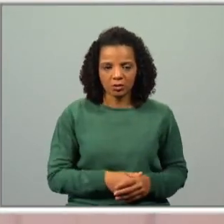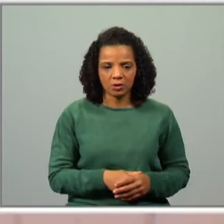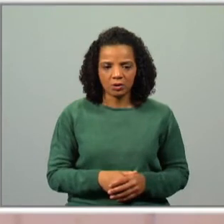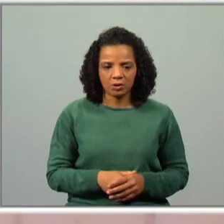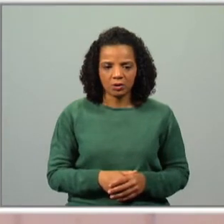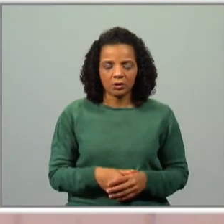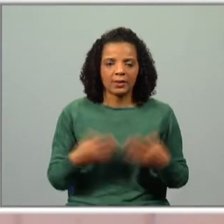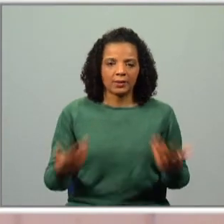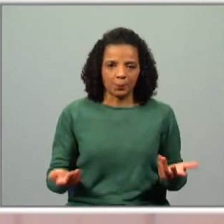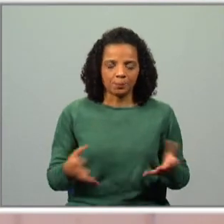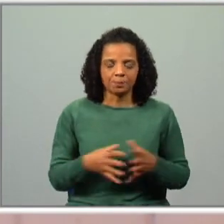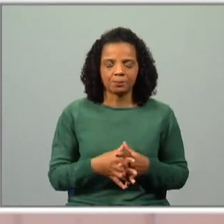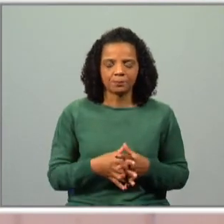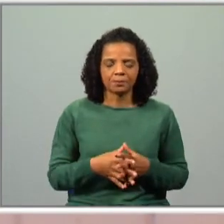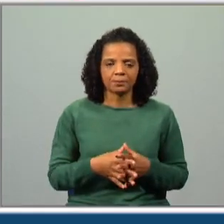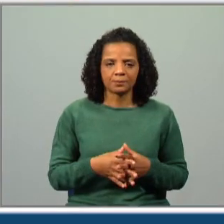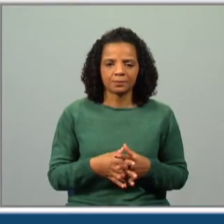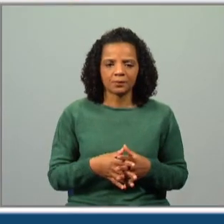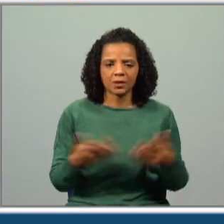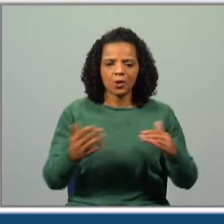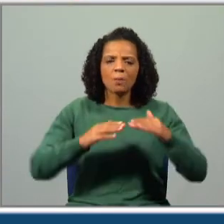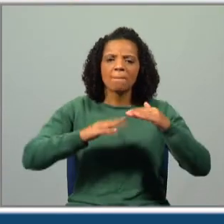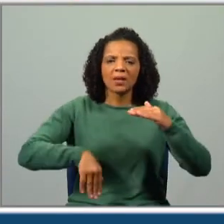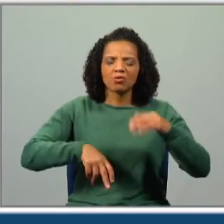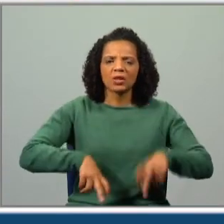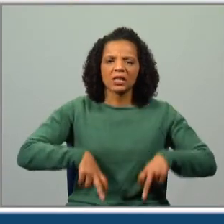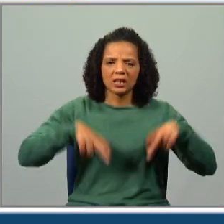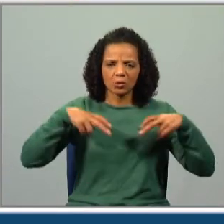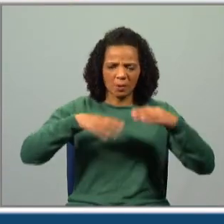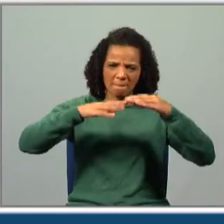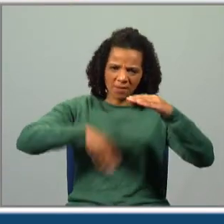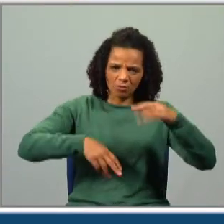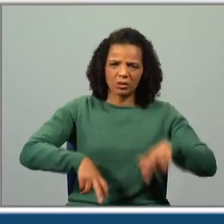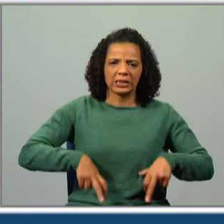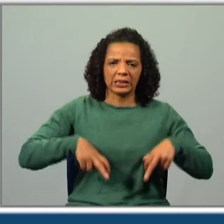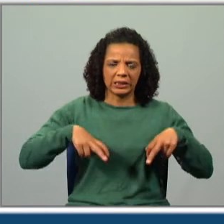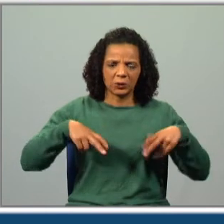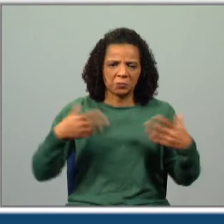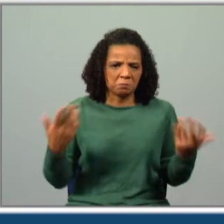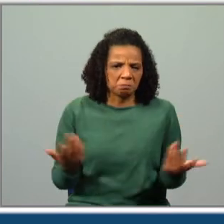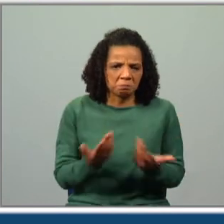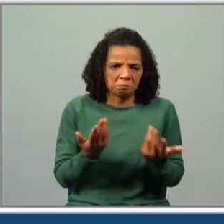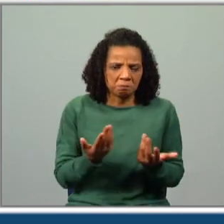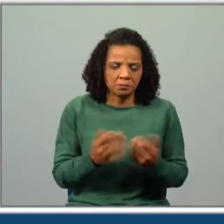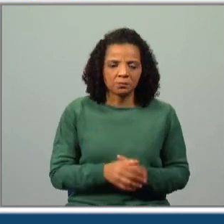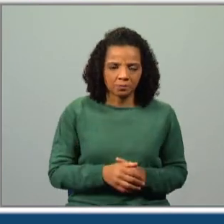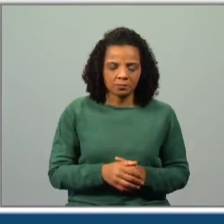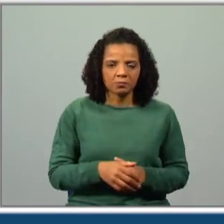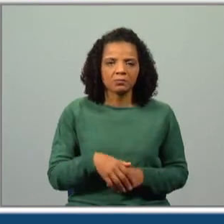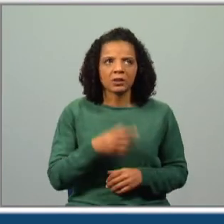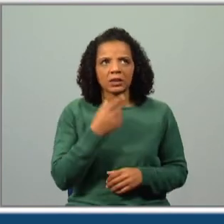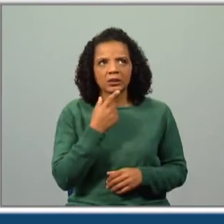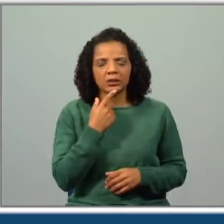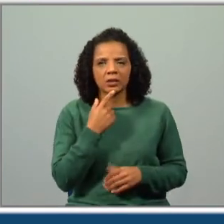E então, quero ser o menos rico. Este, o menos rico, o que é que nos indica? Uma ideia